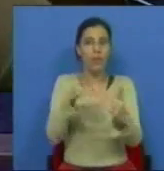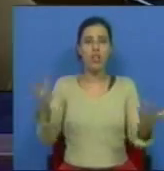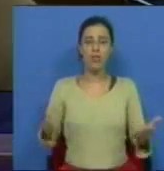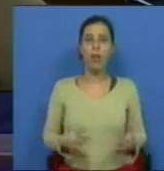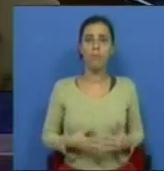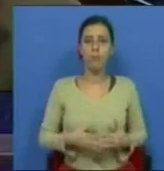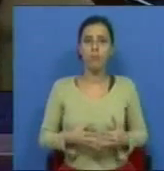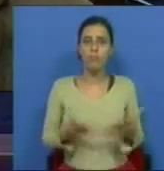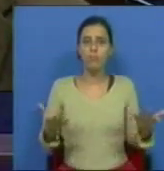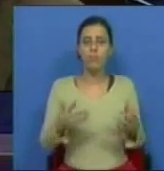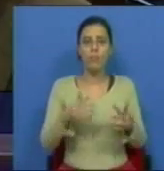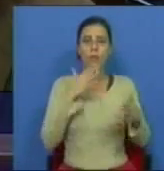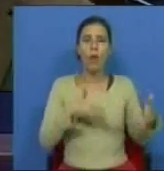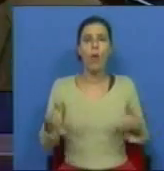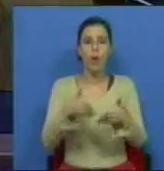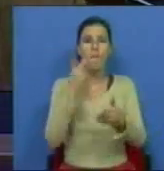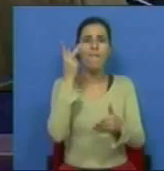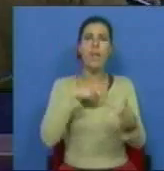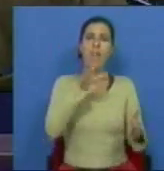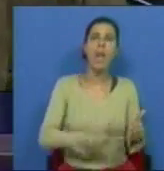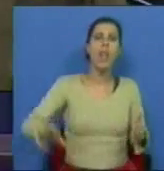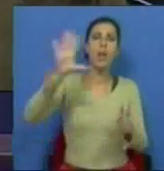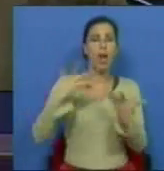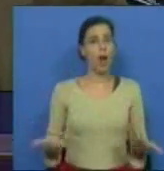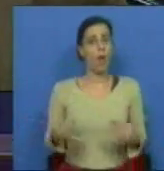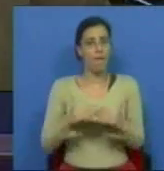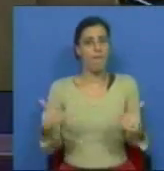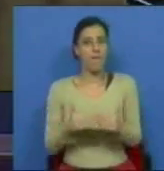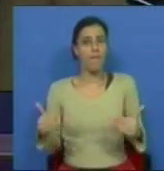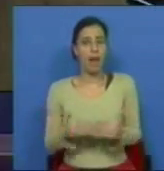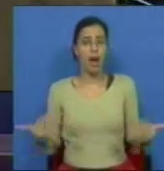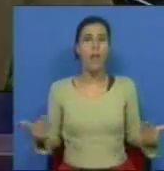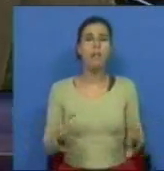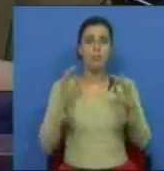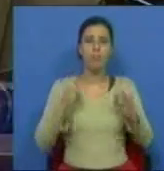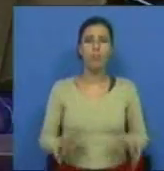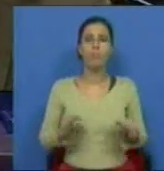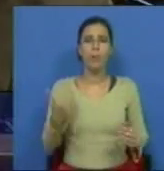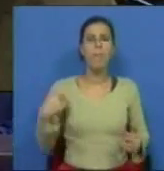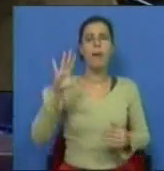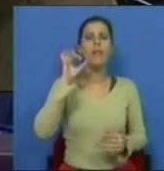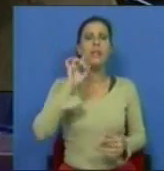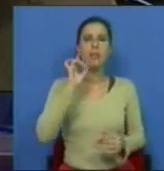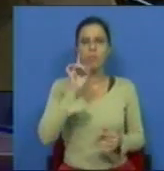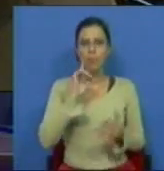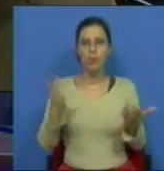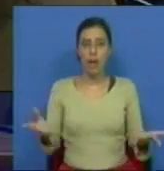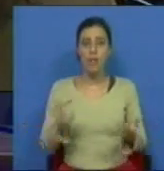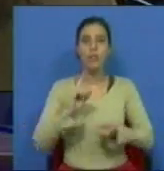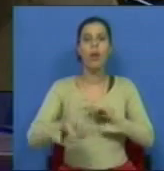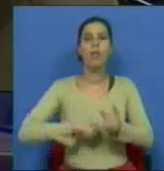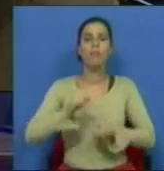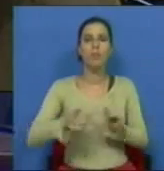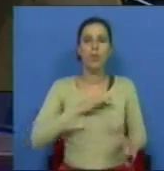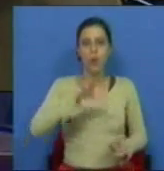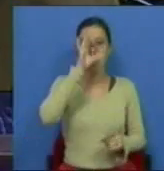da condução da vida nacional neste momento e tem seguramente muito mais importância aquilo